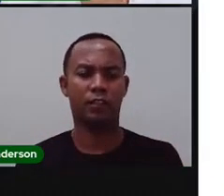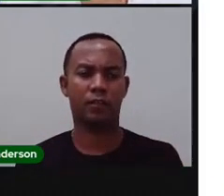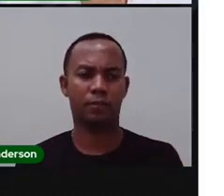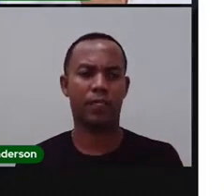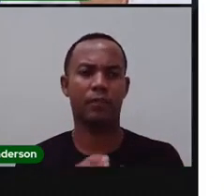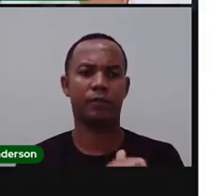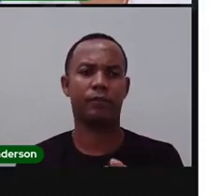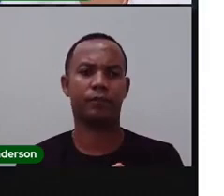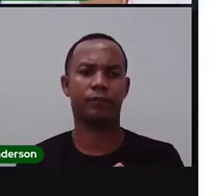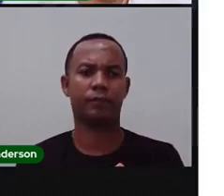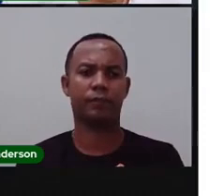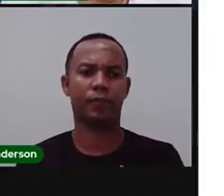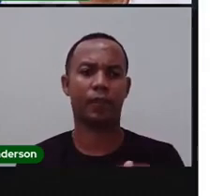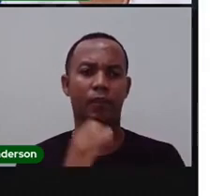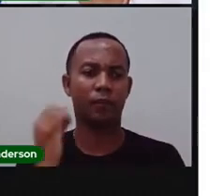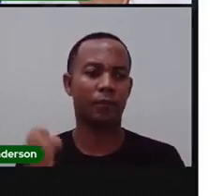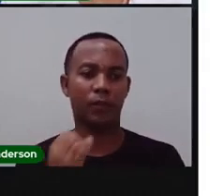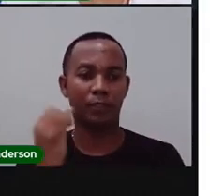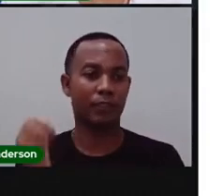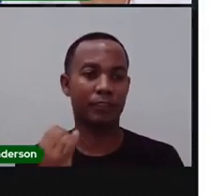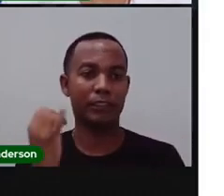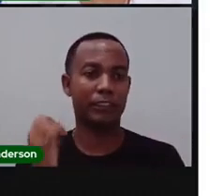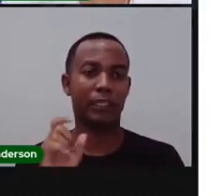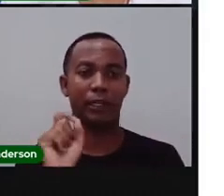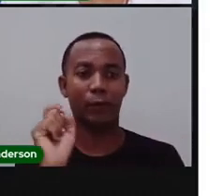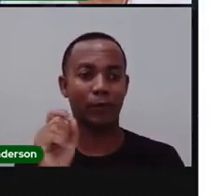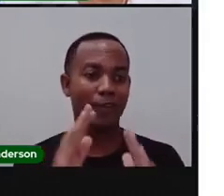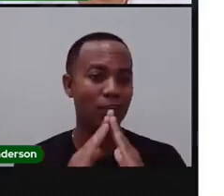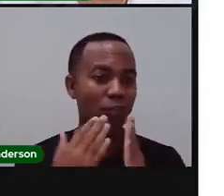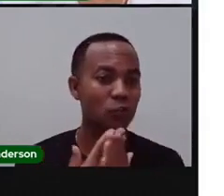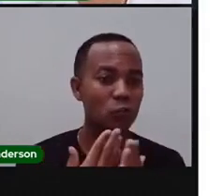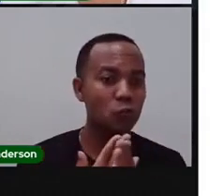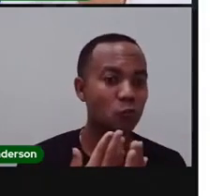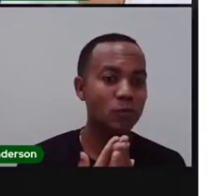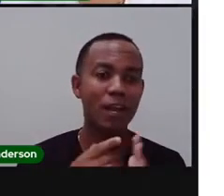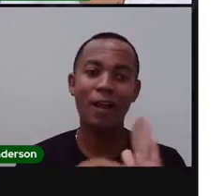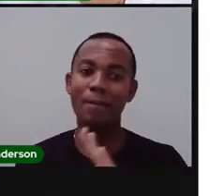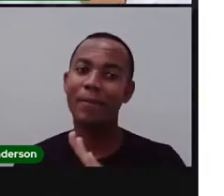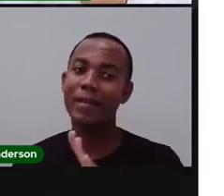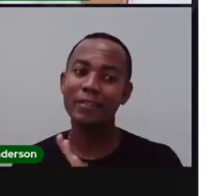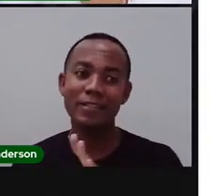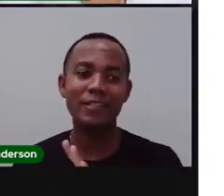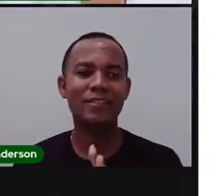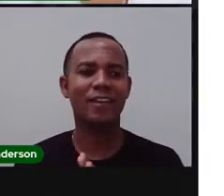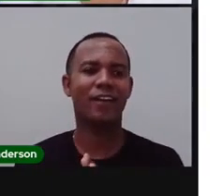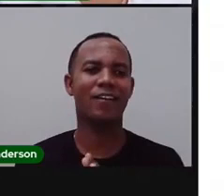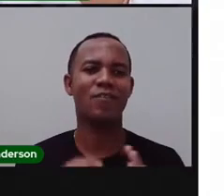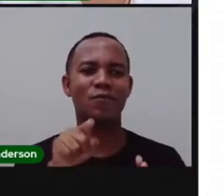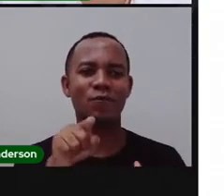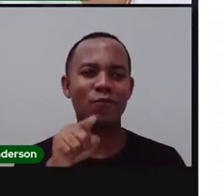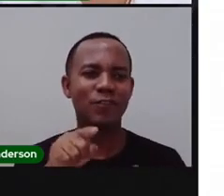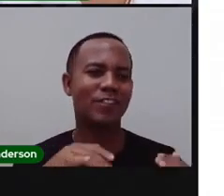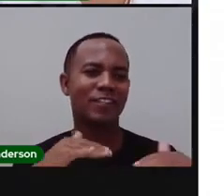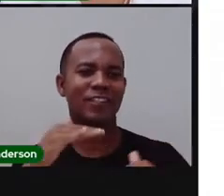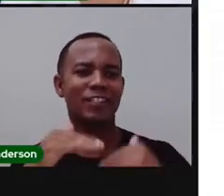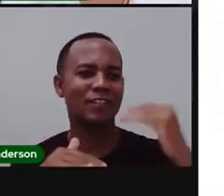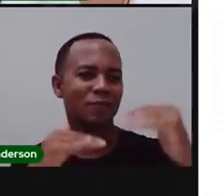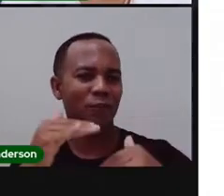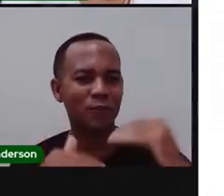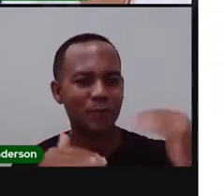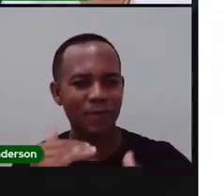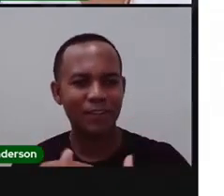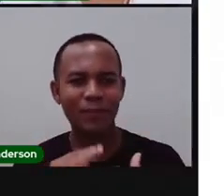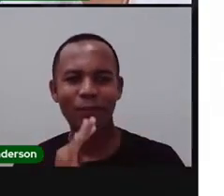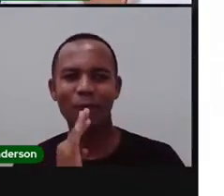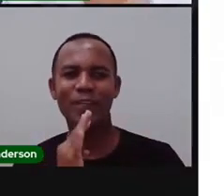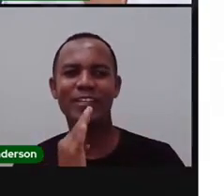o importante é realizar, o importante é produzir, o importante é que vocês estejam construindo conhecimento,